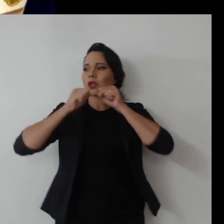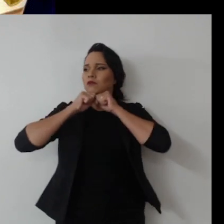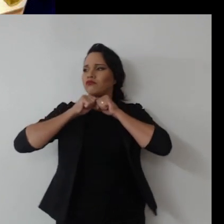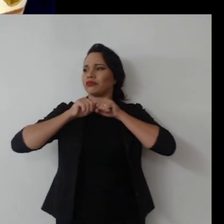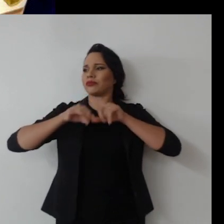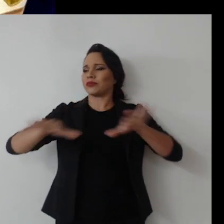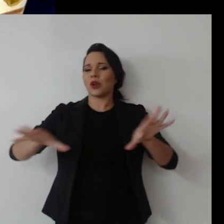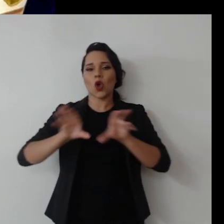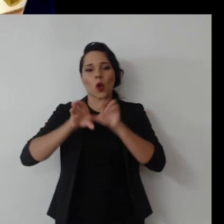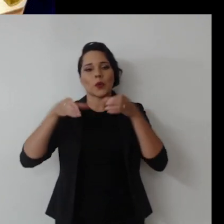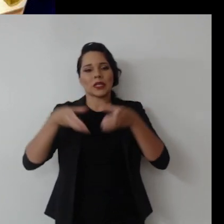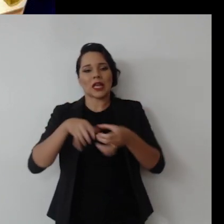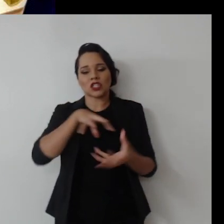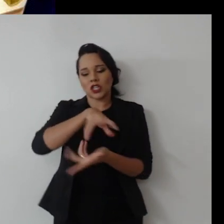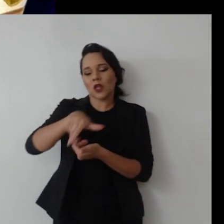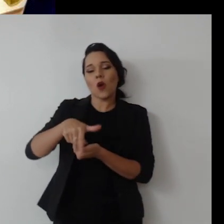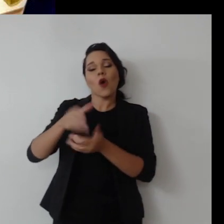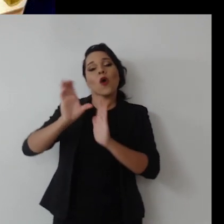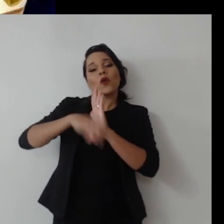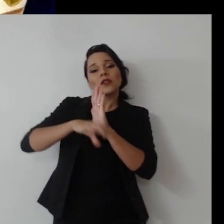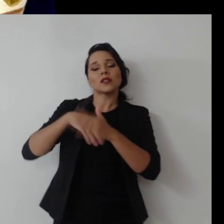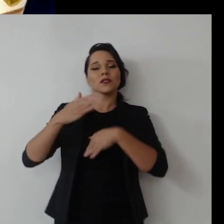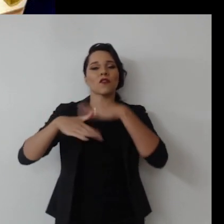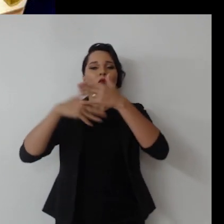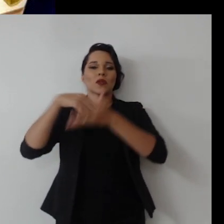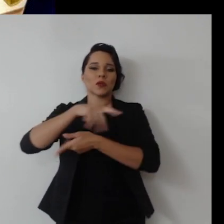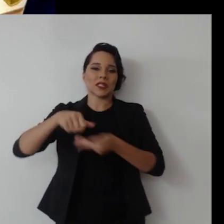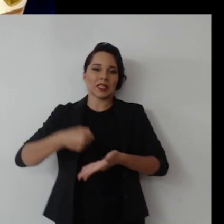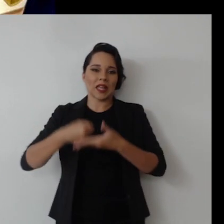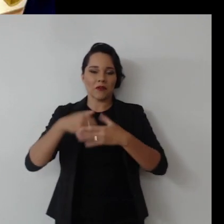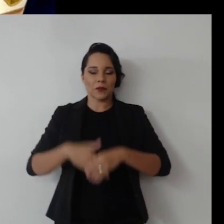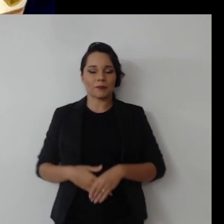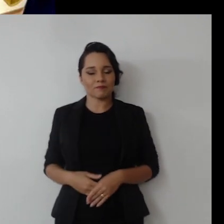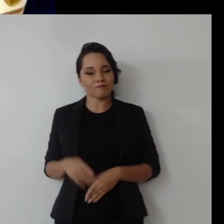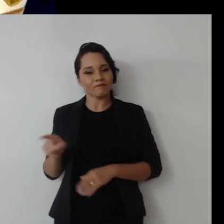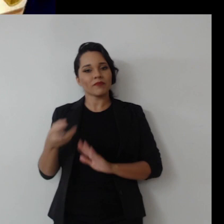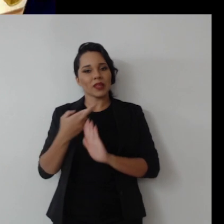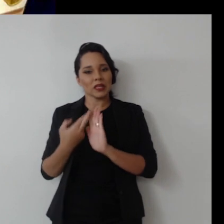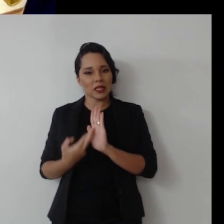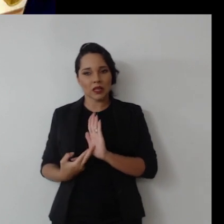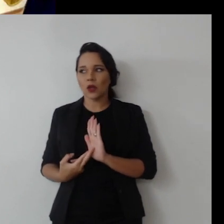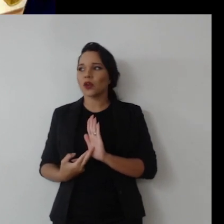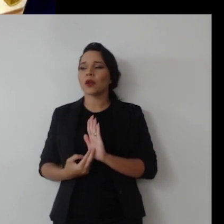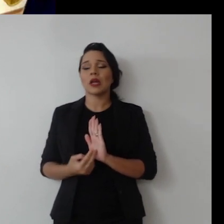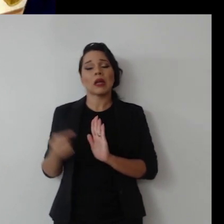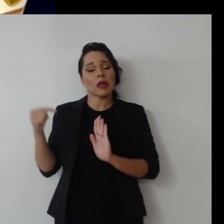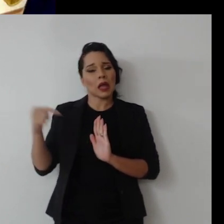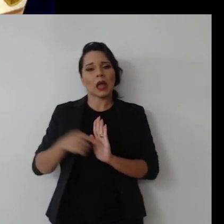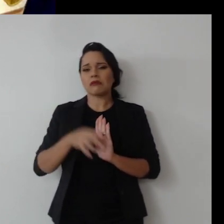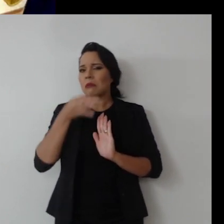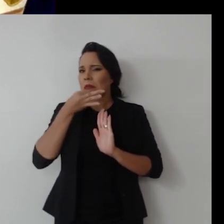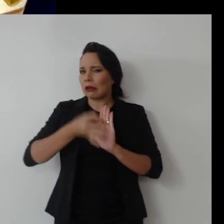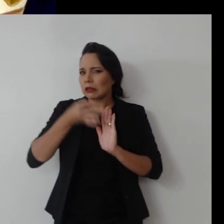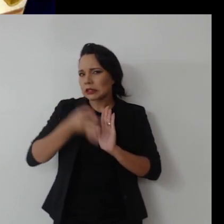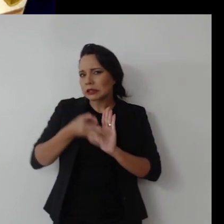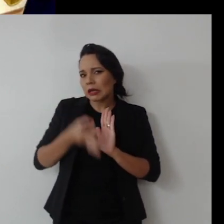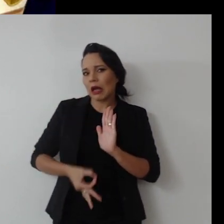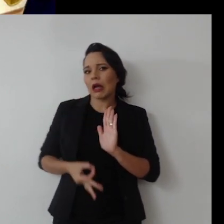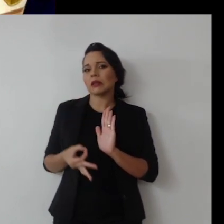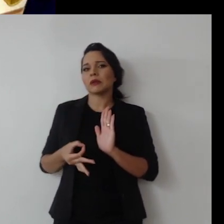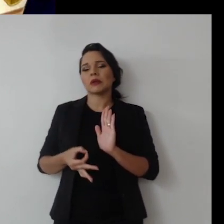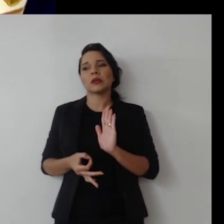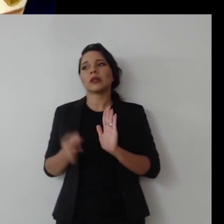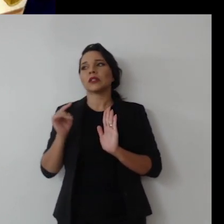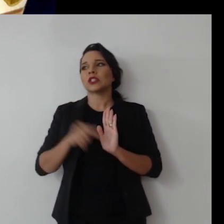comunidade internacional o conceito de desenvolvimento sustentável. Então, esse relatório foi inicialmente muito criticado pela